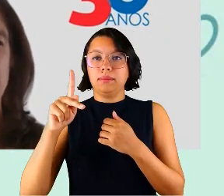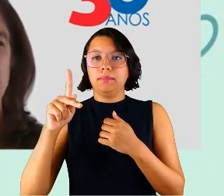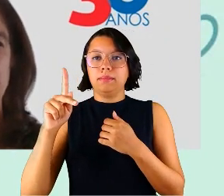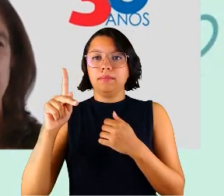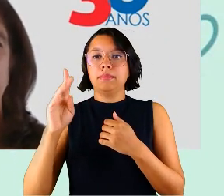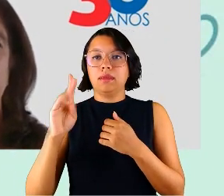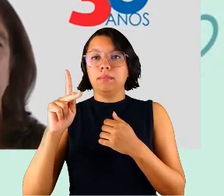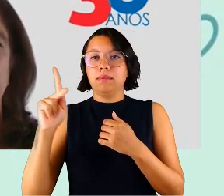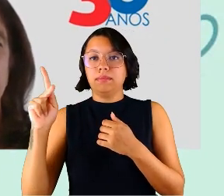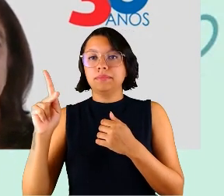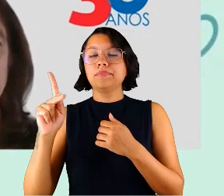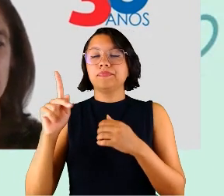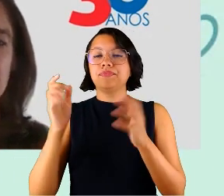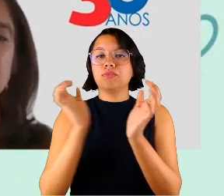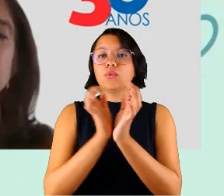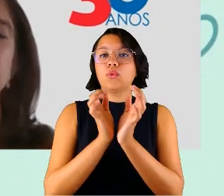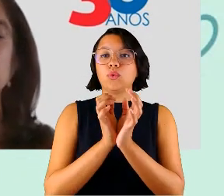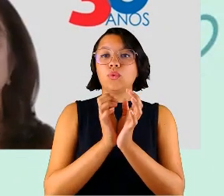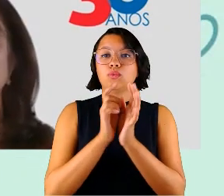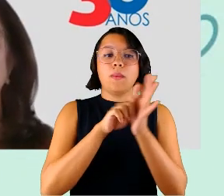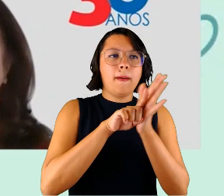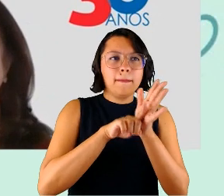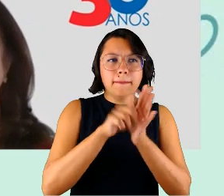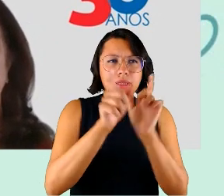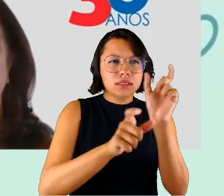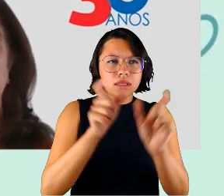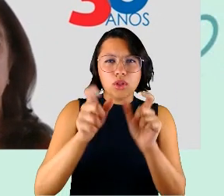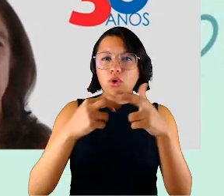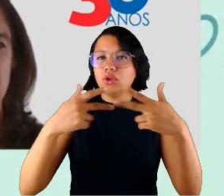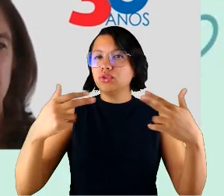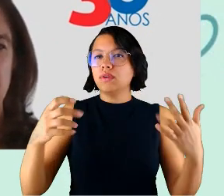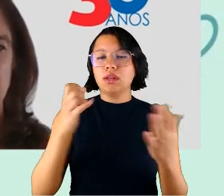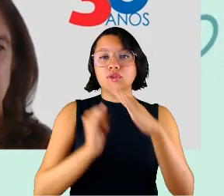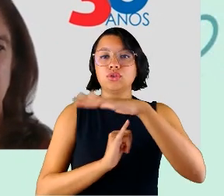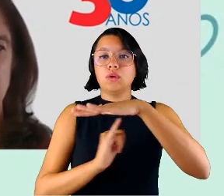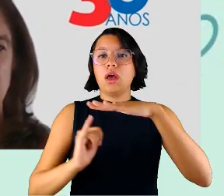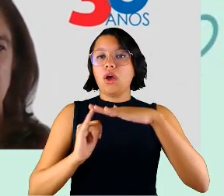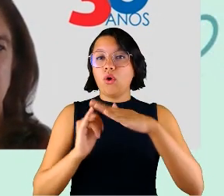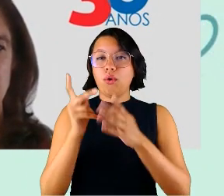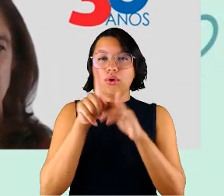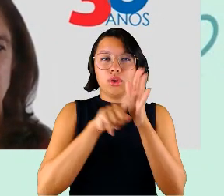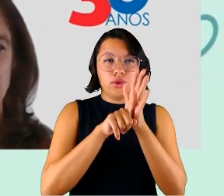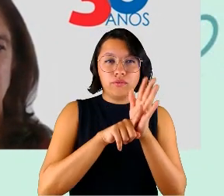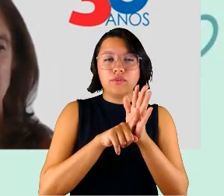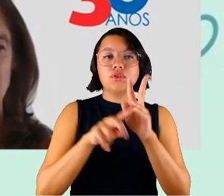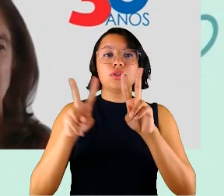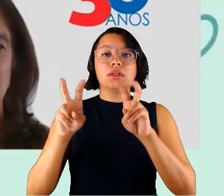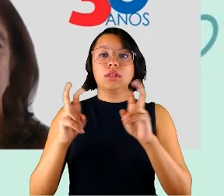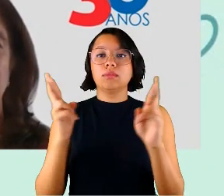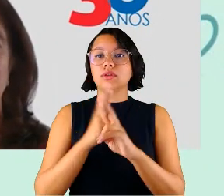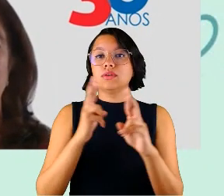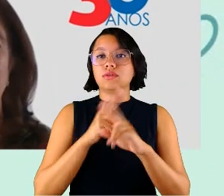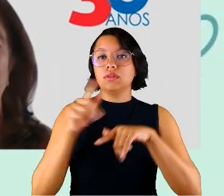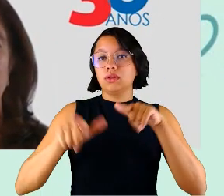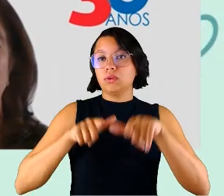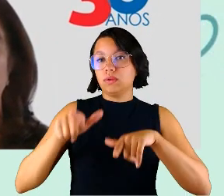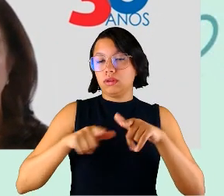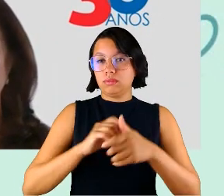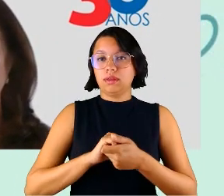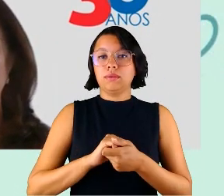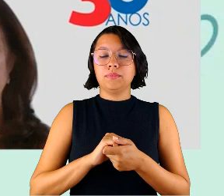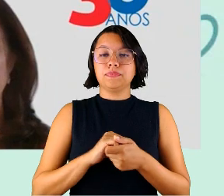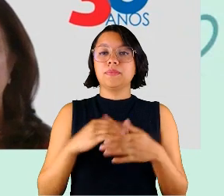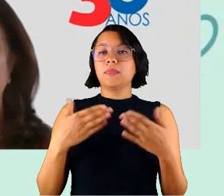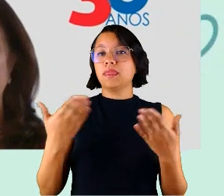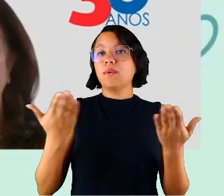formado por pesquisadores de diversas instituições que investigam temas ligados a desenho do trabalho. Então,